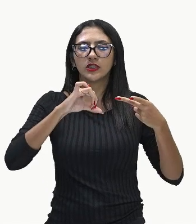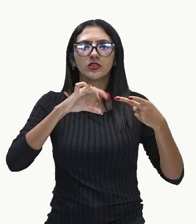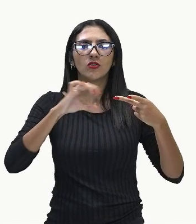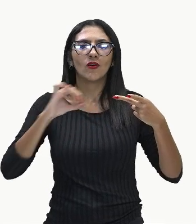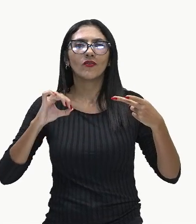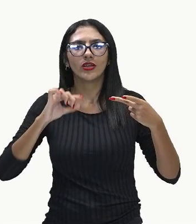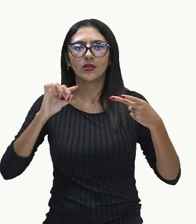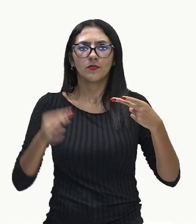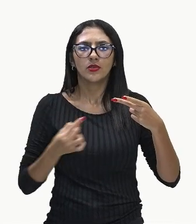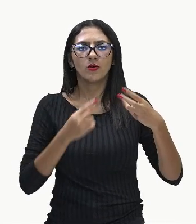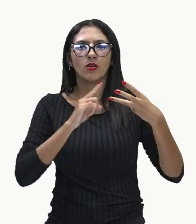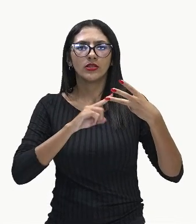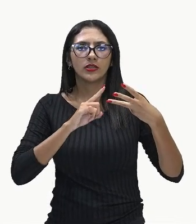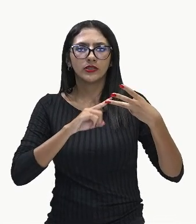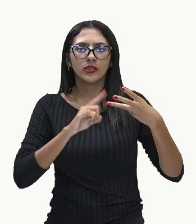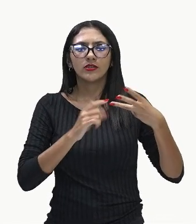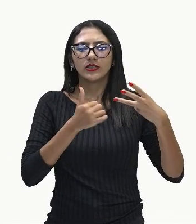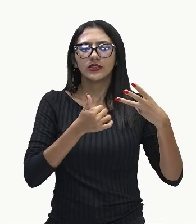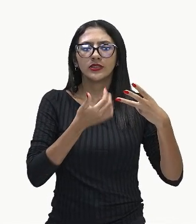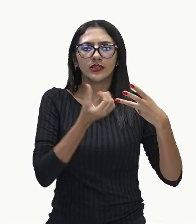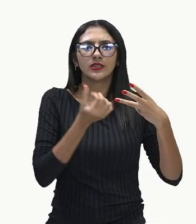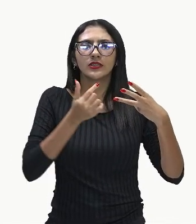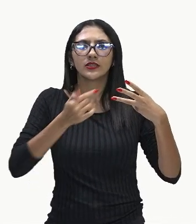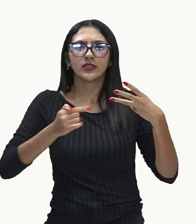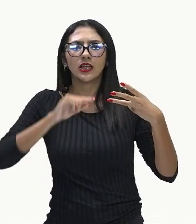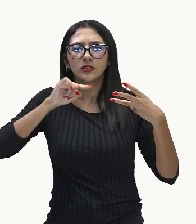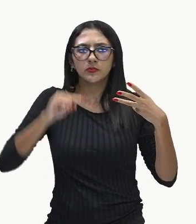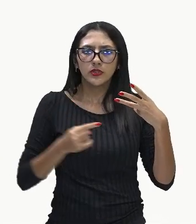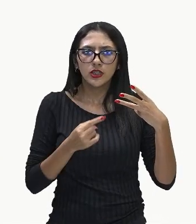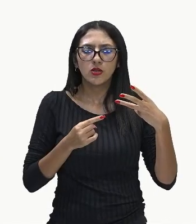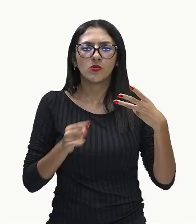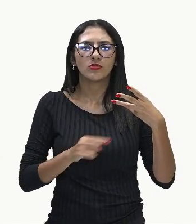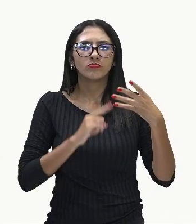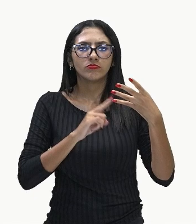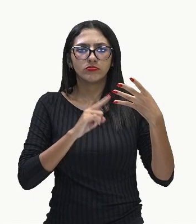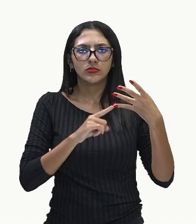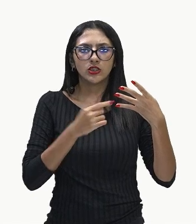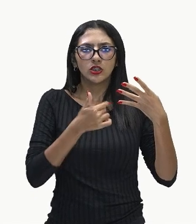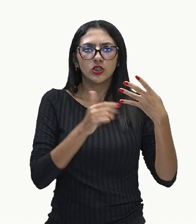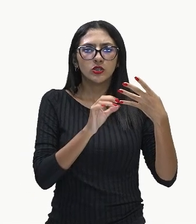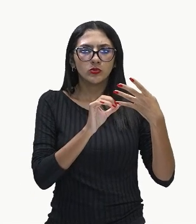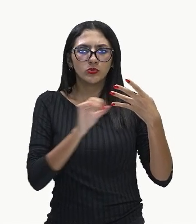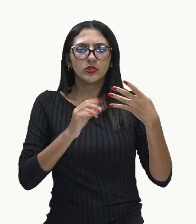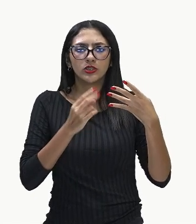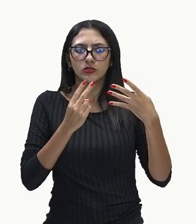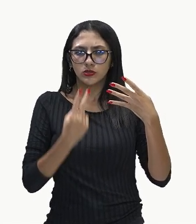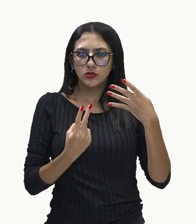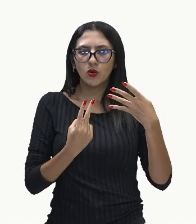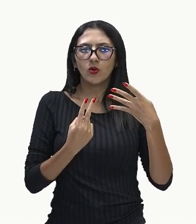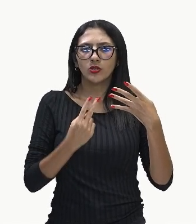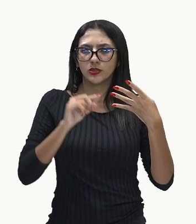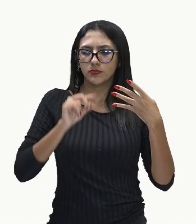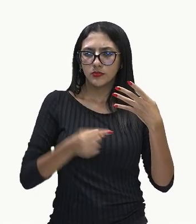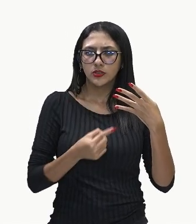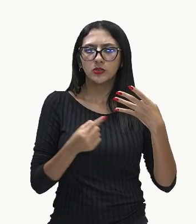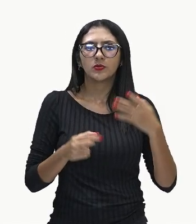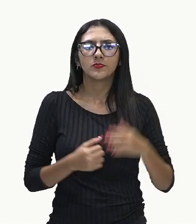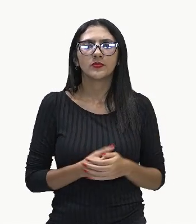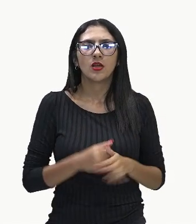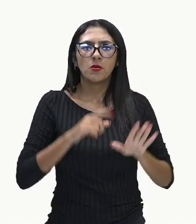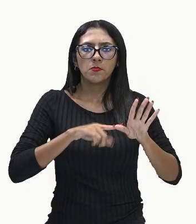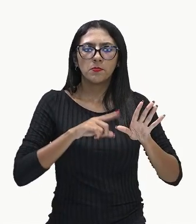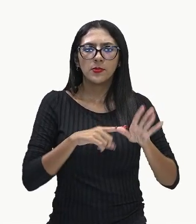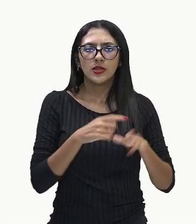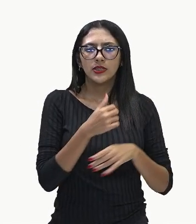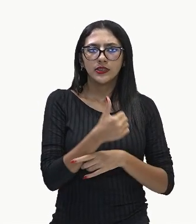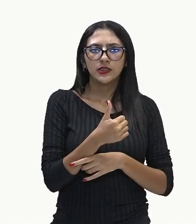veículos, a Renault, 167 mil veículos, a Hyundai, 202 mil veículos, a